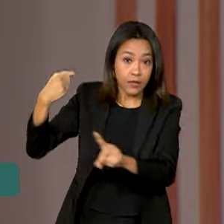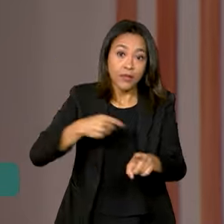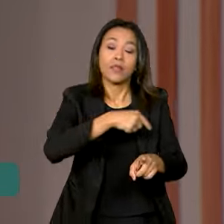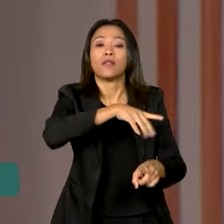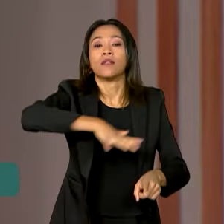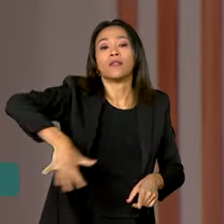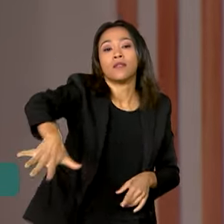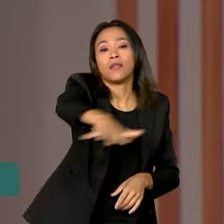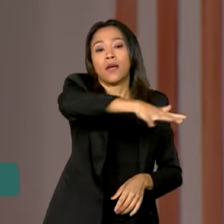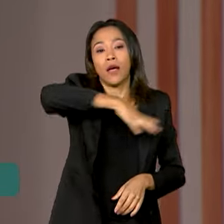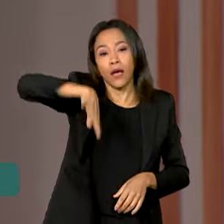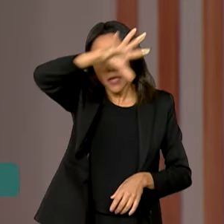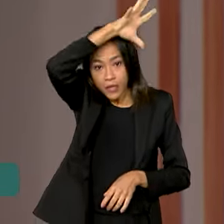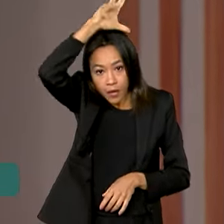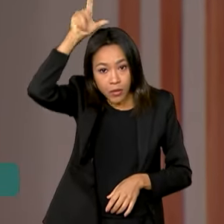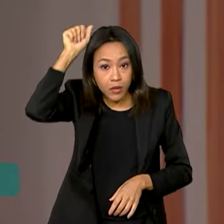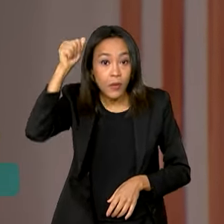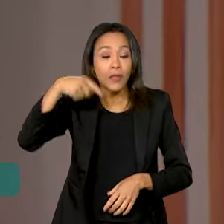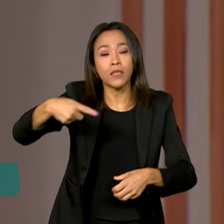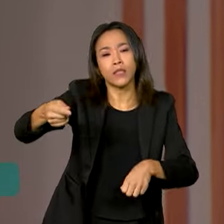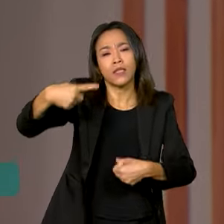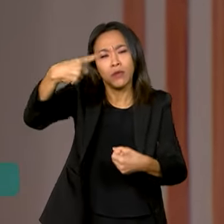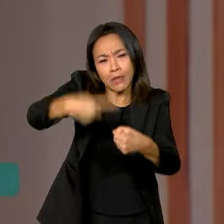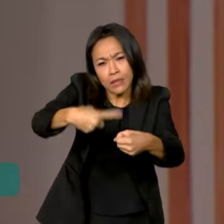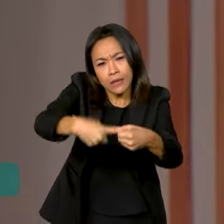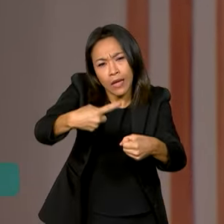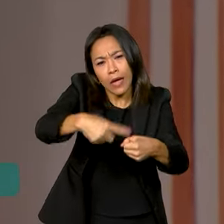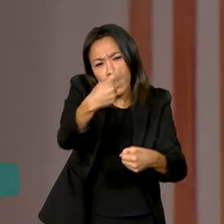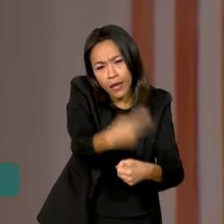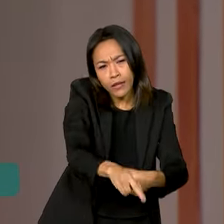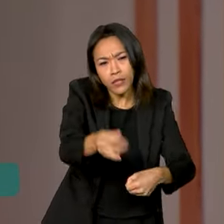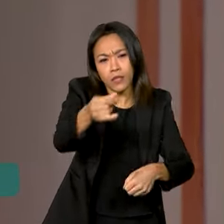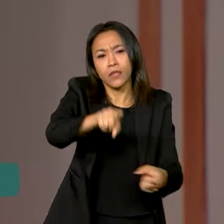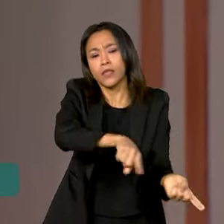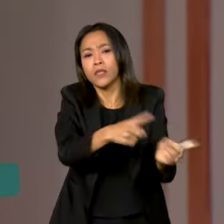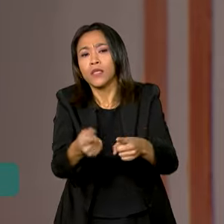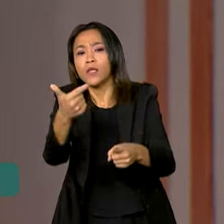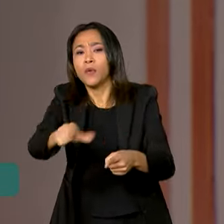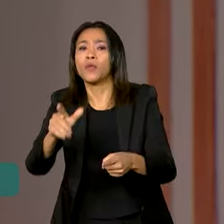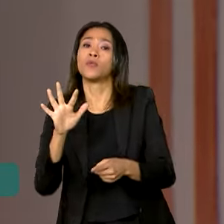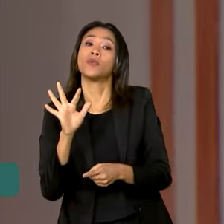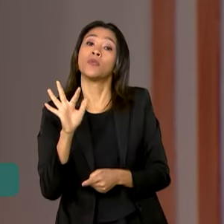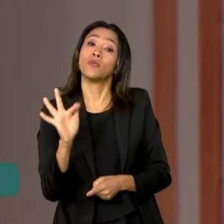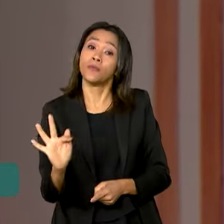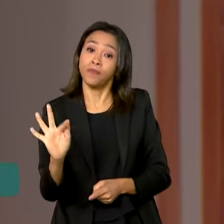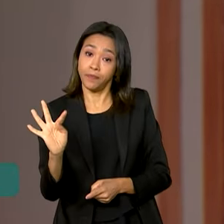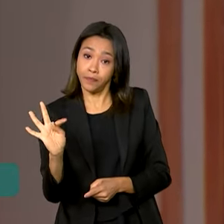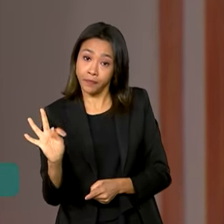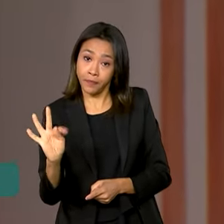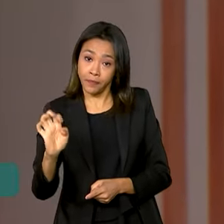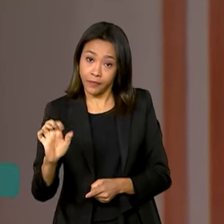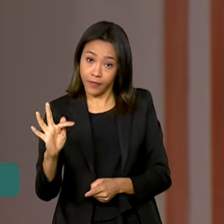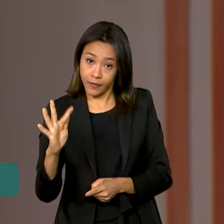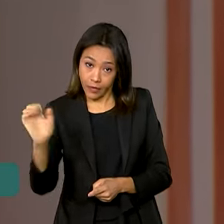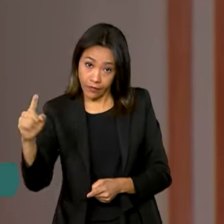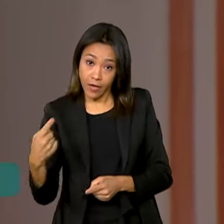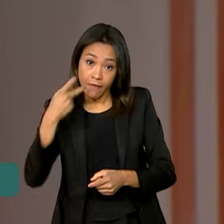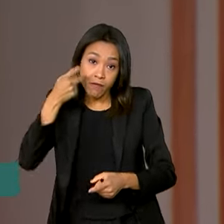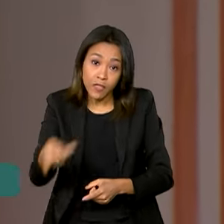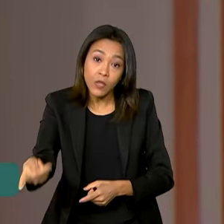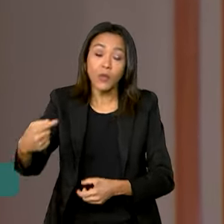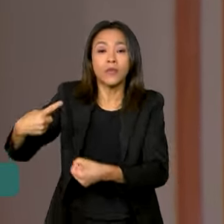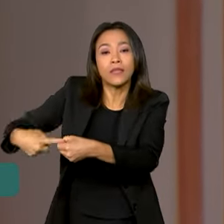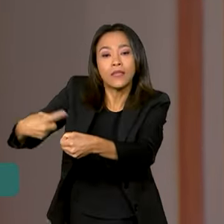Em Manaquiri, região metropolitana de Manaus, e também em Tefé, no interior do estado, Lula visitou comunidades que